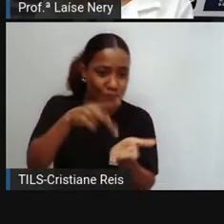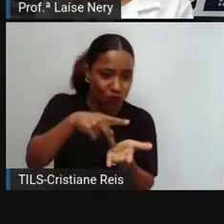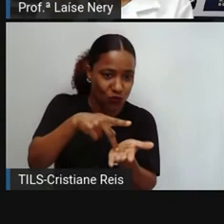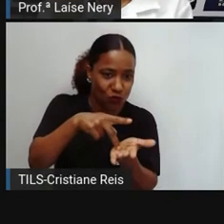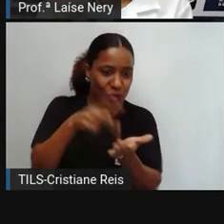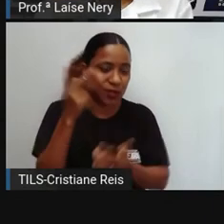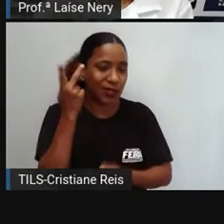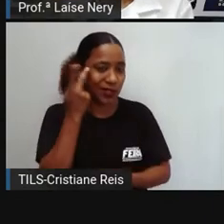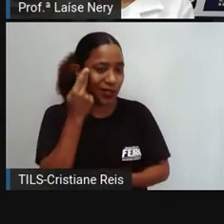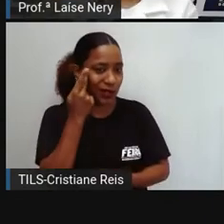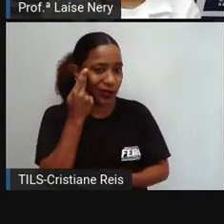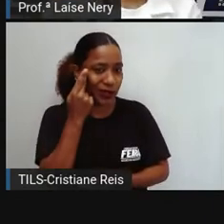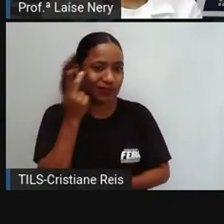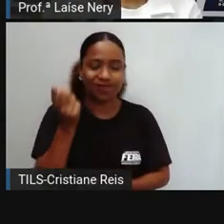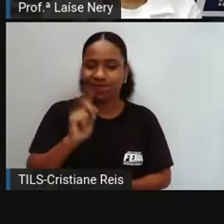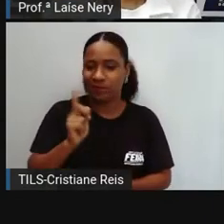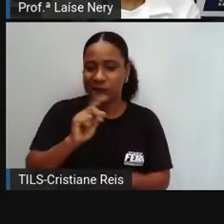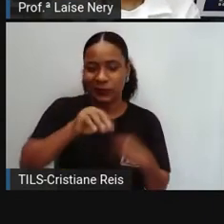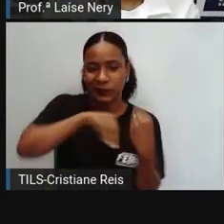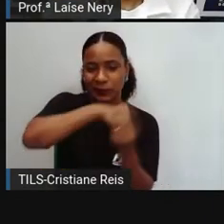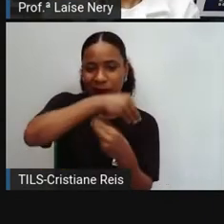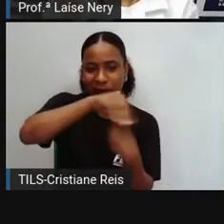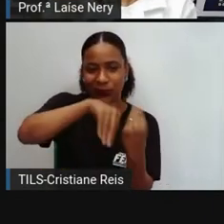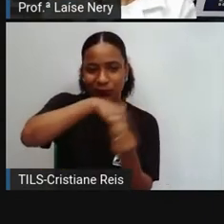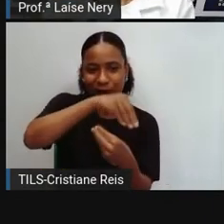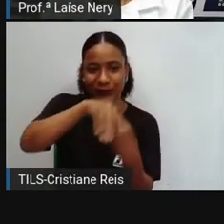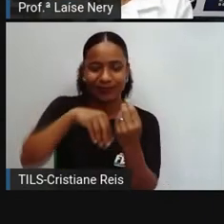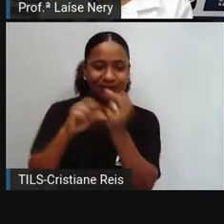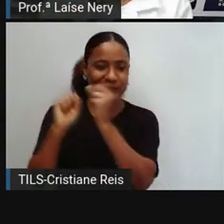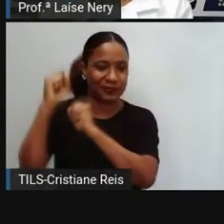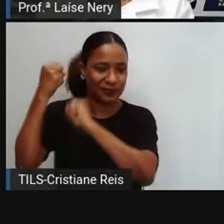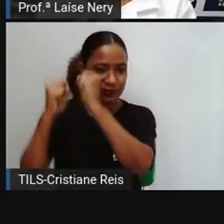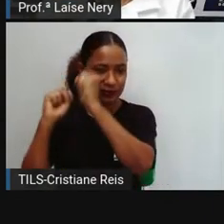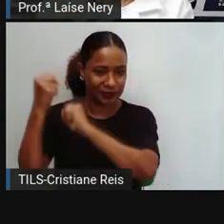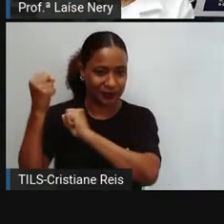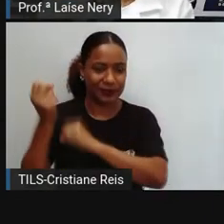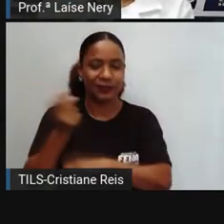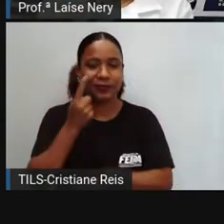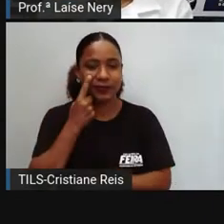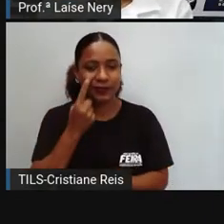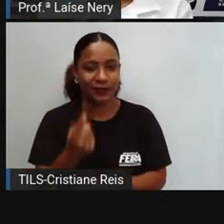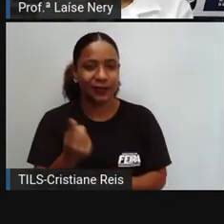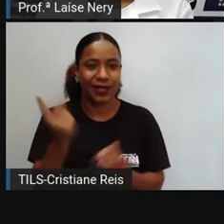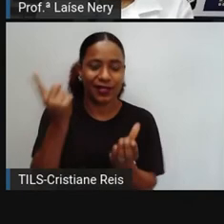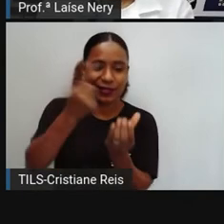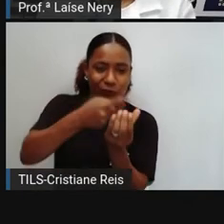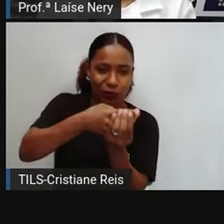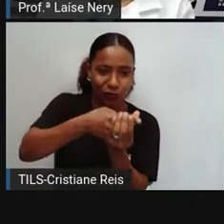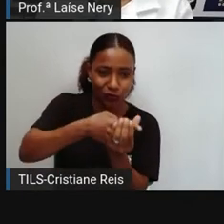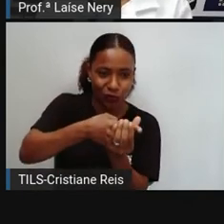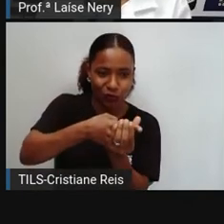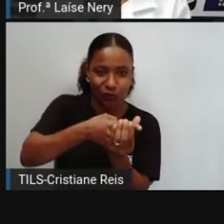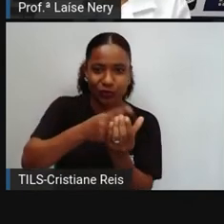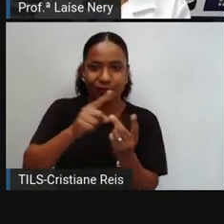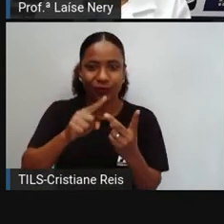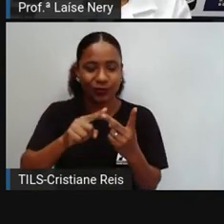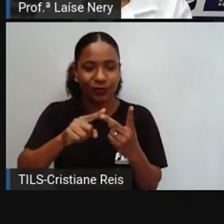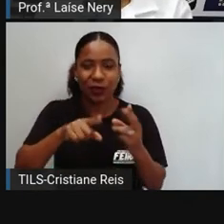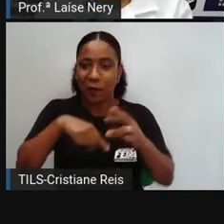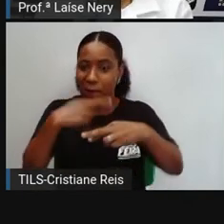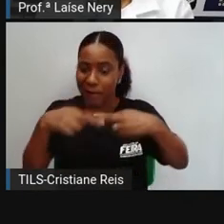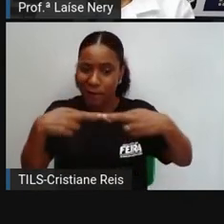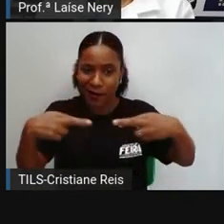formulações industriais. Por exemplo, salsicha, macarrão